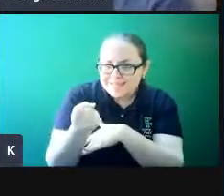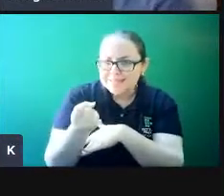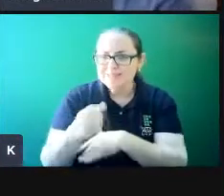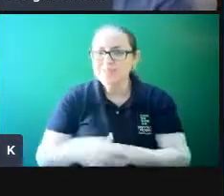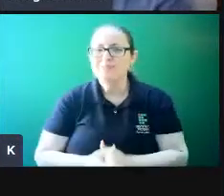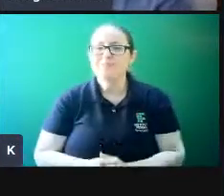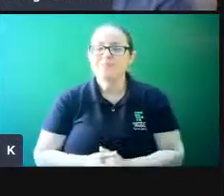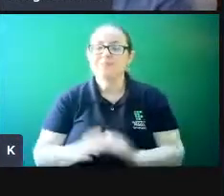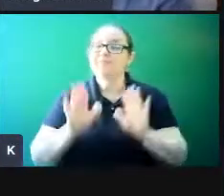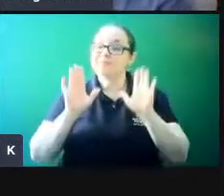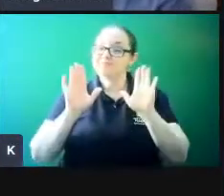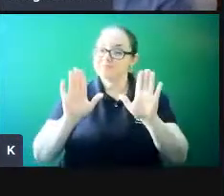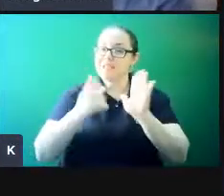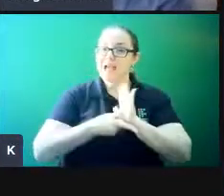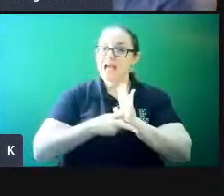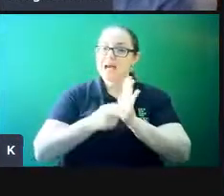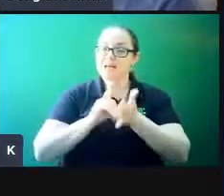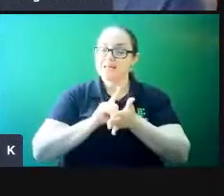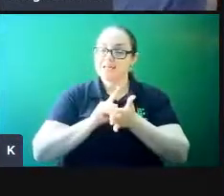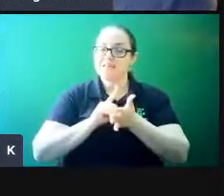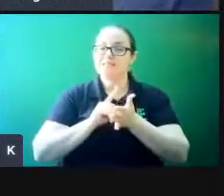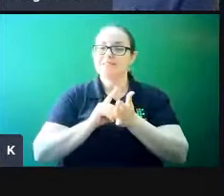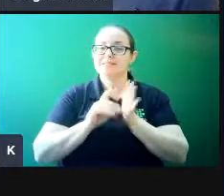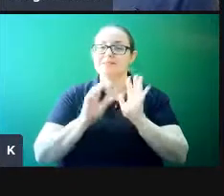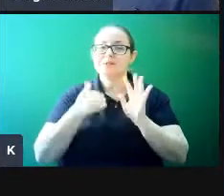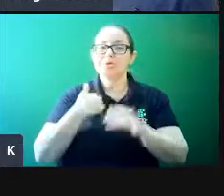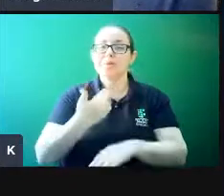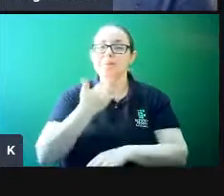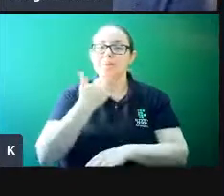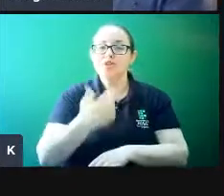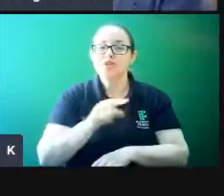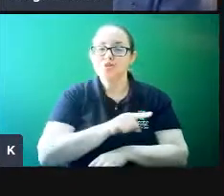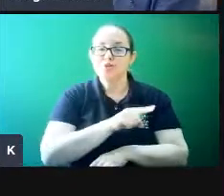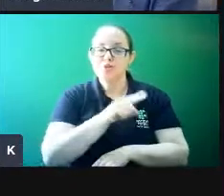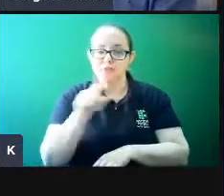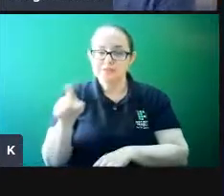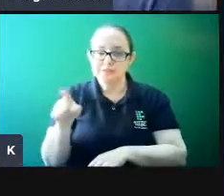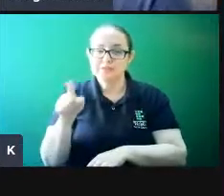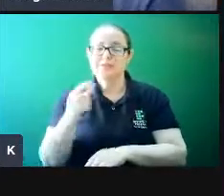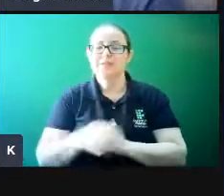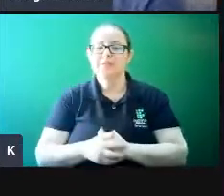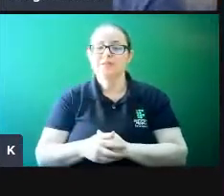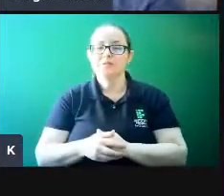Mas antes, vou pedir para vocês aqui, antes da gente começar,